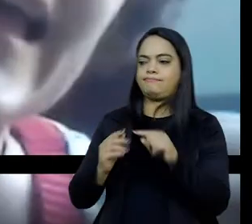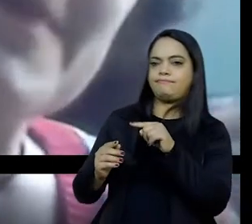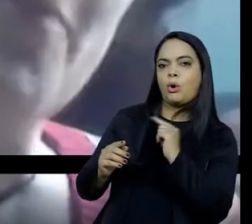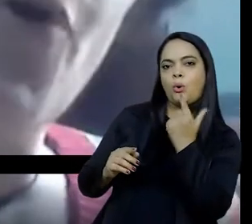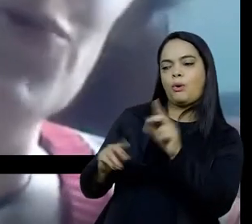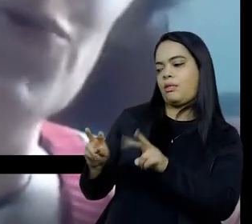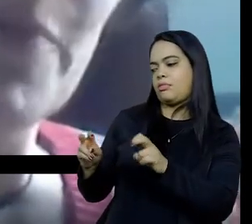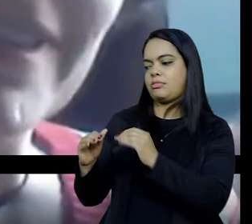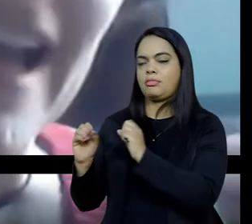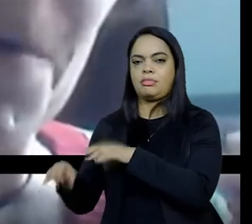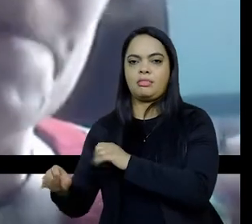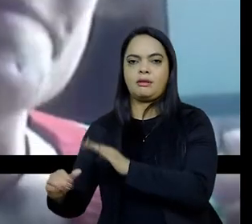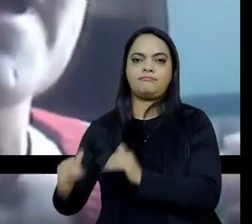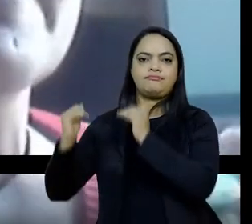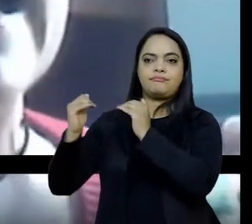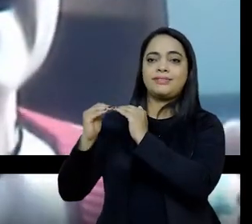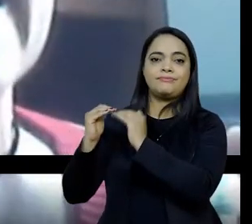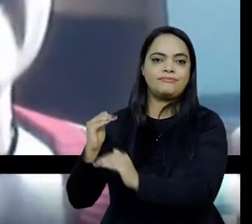é até que ponto o portal